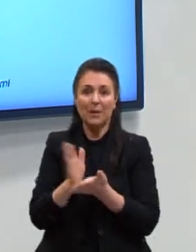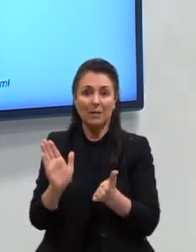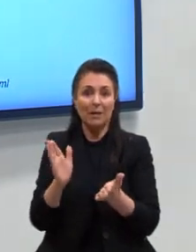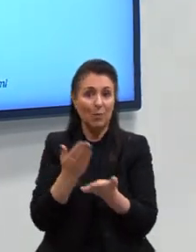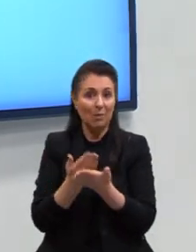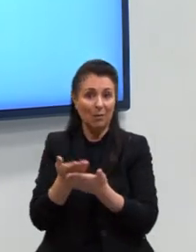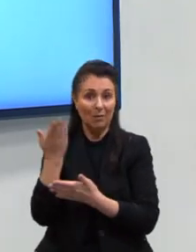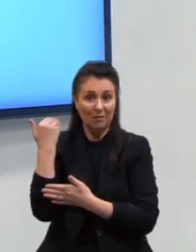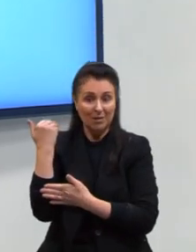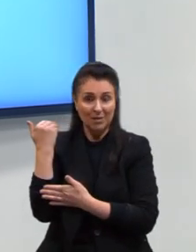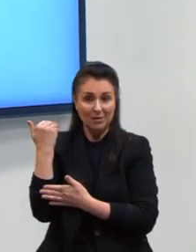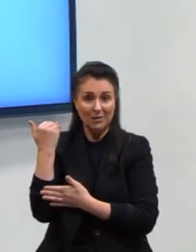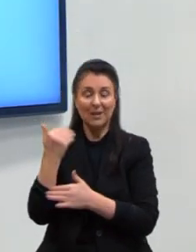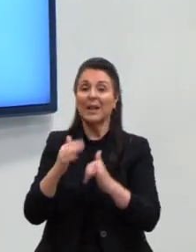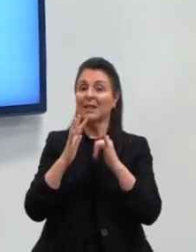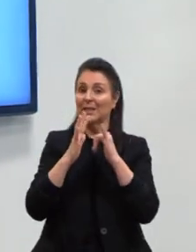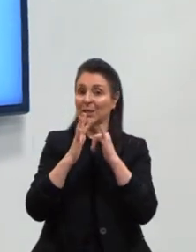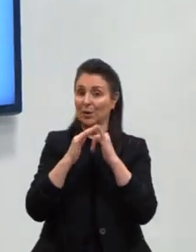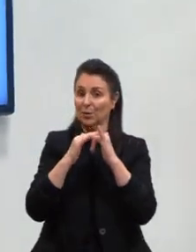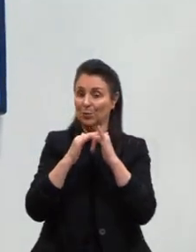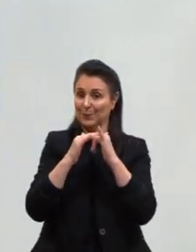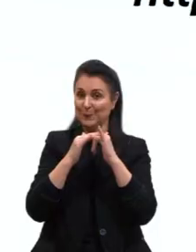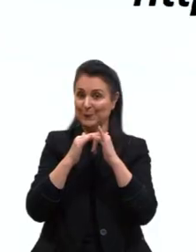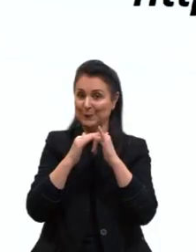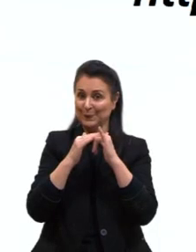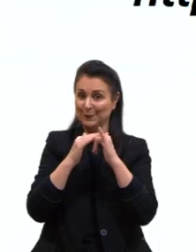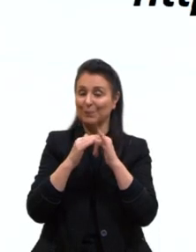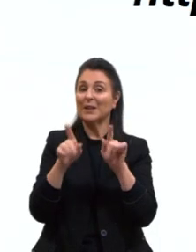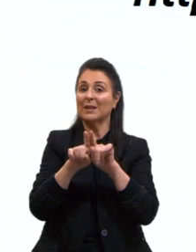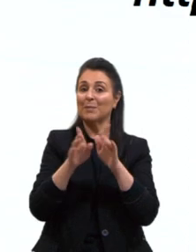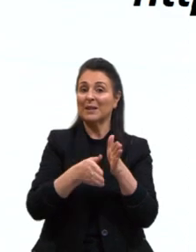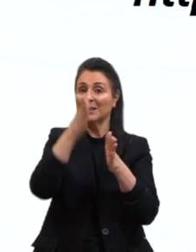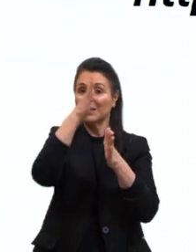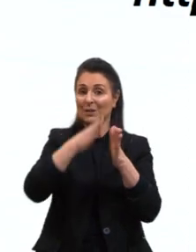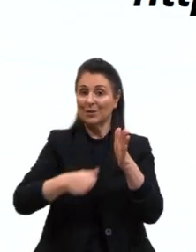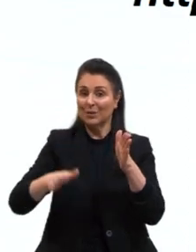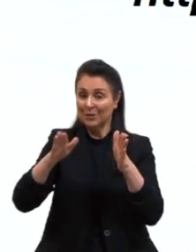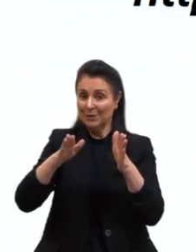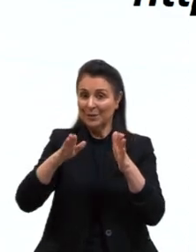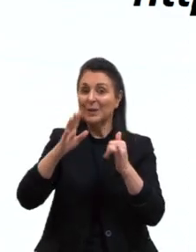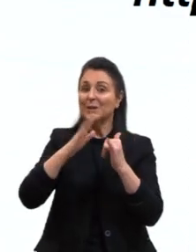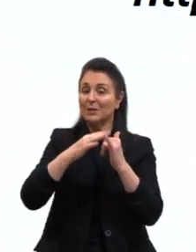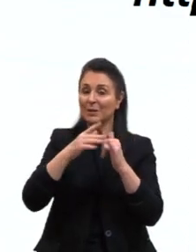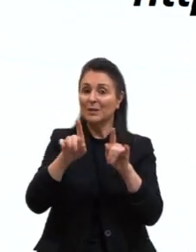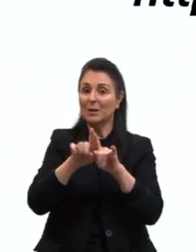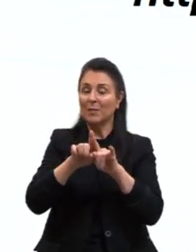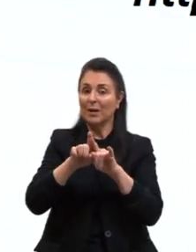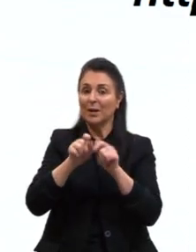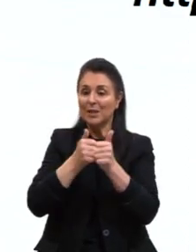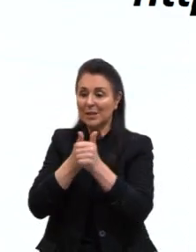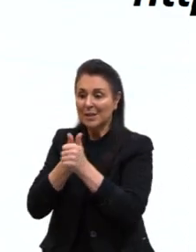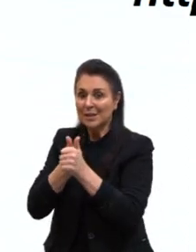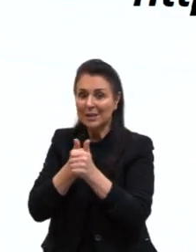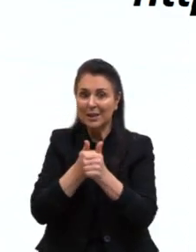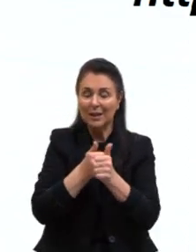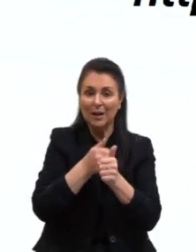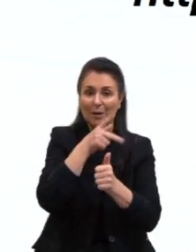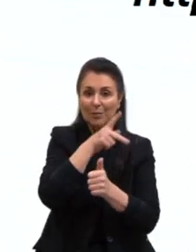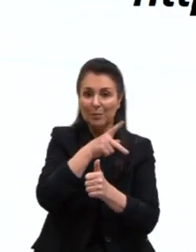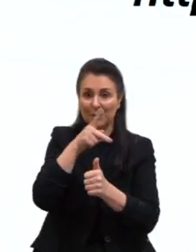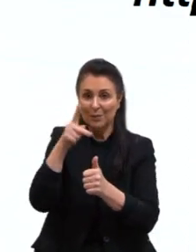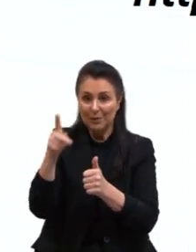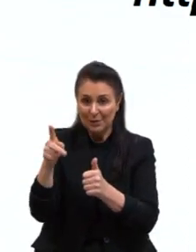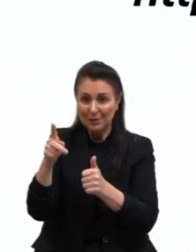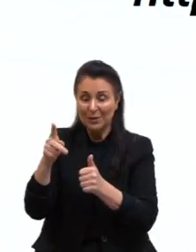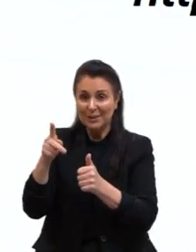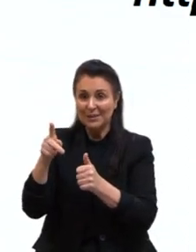aulas anteriores, elas estão lá no canal da Seduc.Rs no YouTube, siga Professores Pré-ENEM no